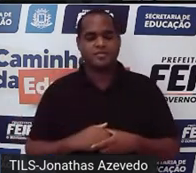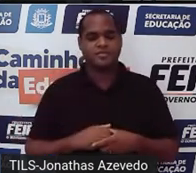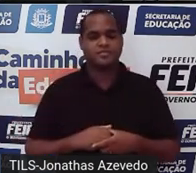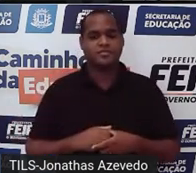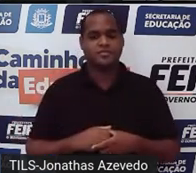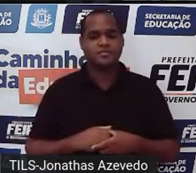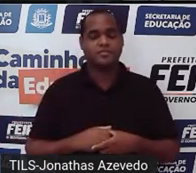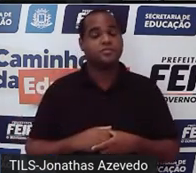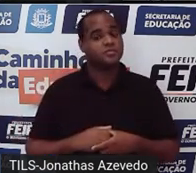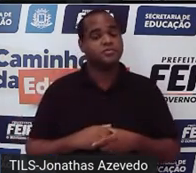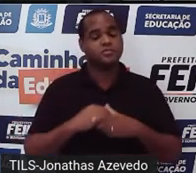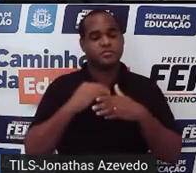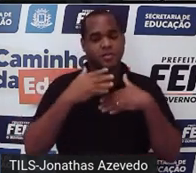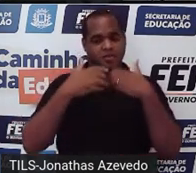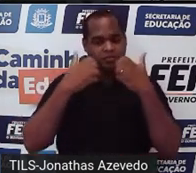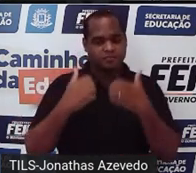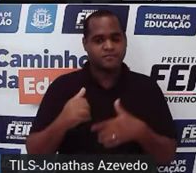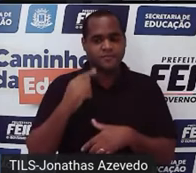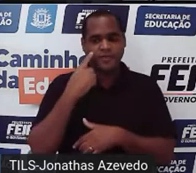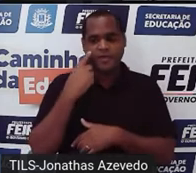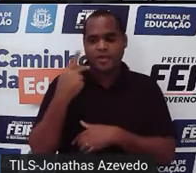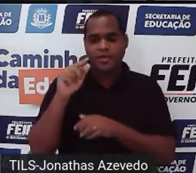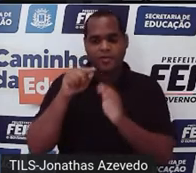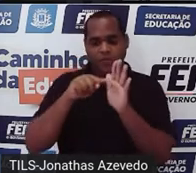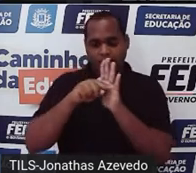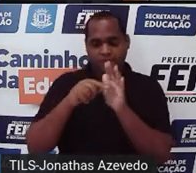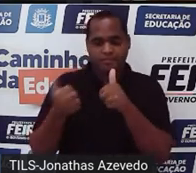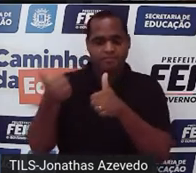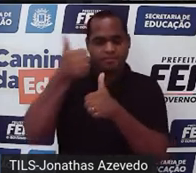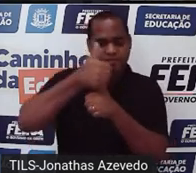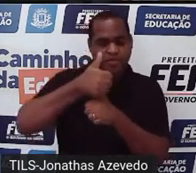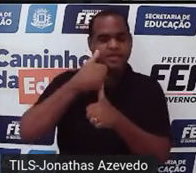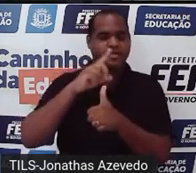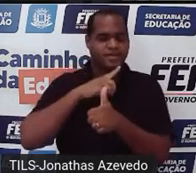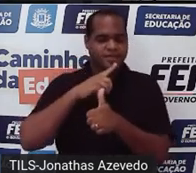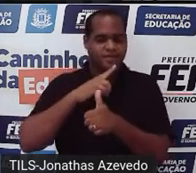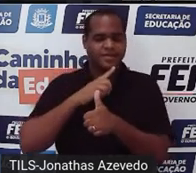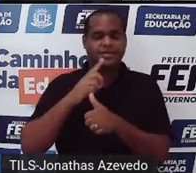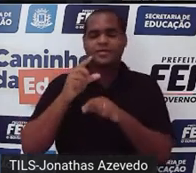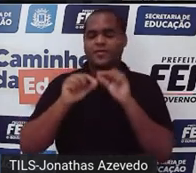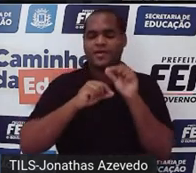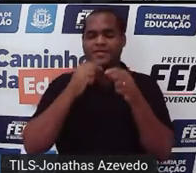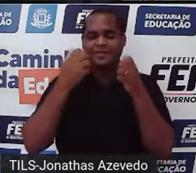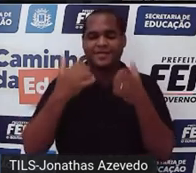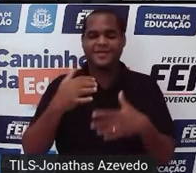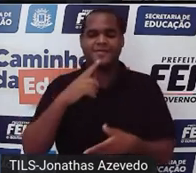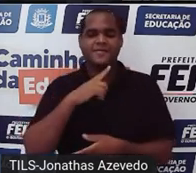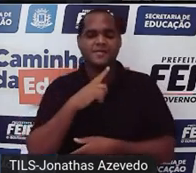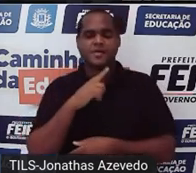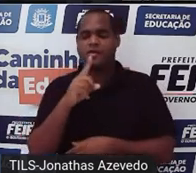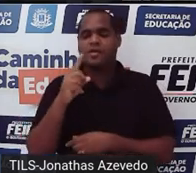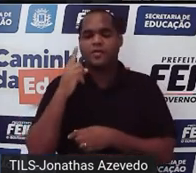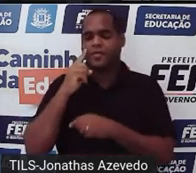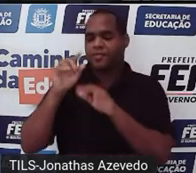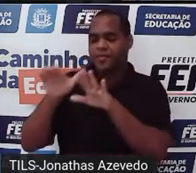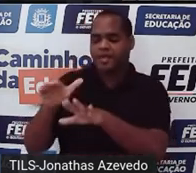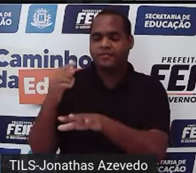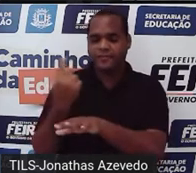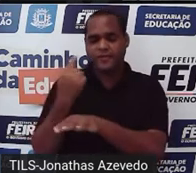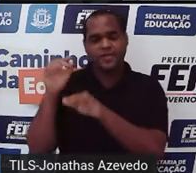gente fizer isso aí a gente usa a substituição na outra equação que a gente não isolou incógnita tá bom?